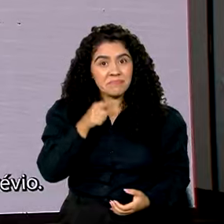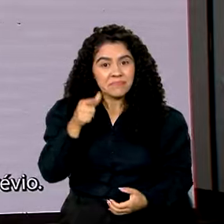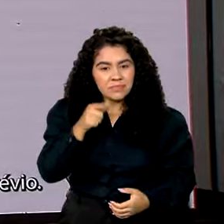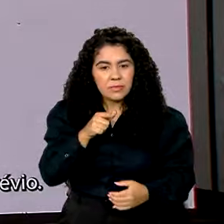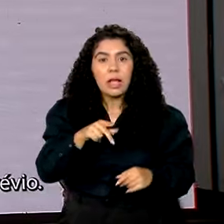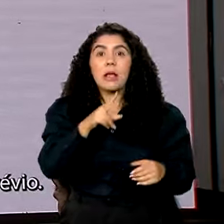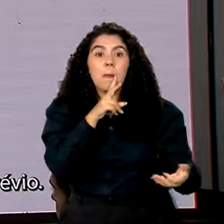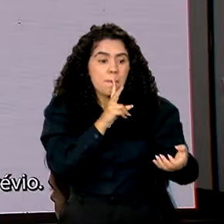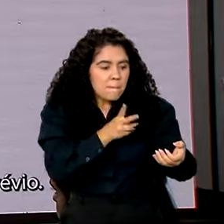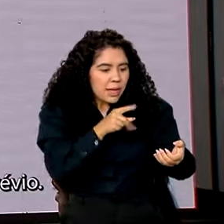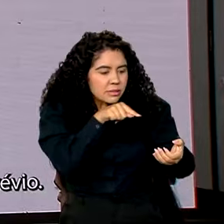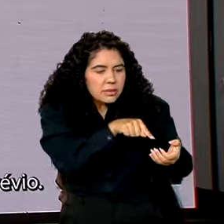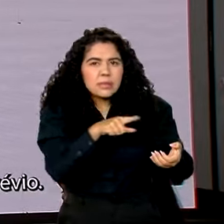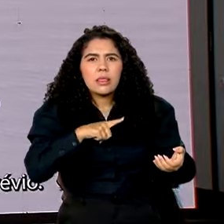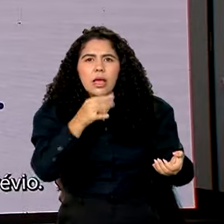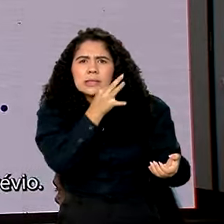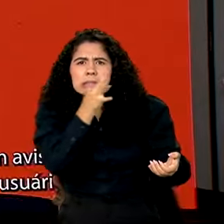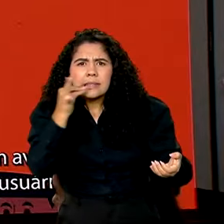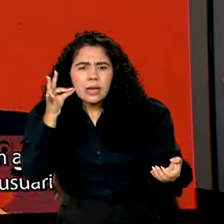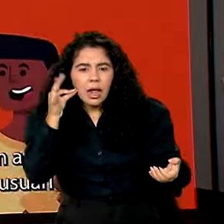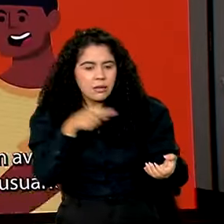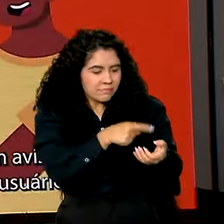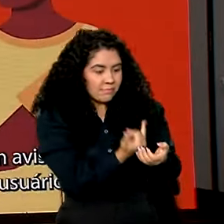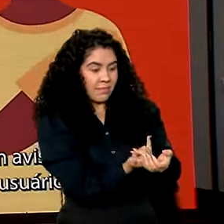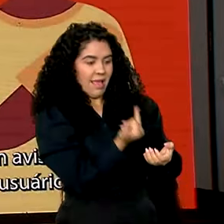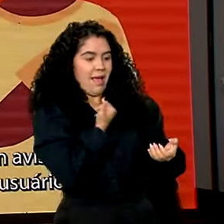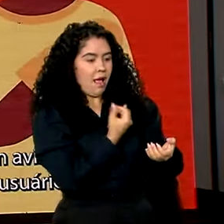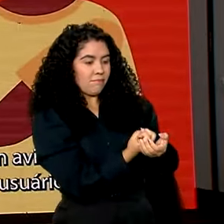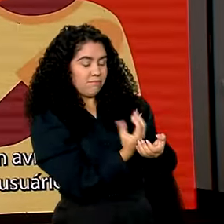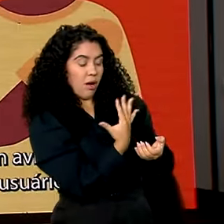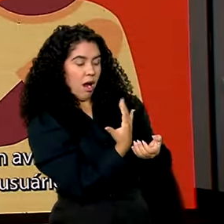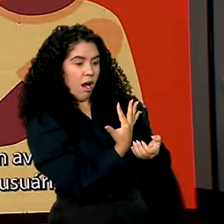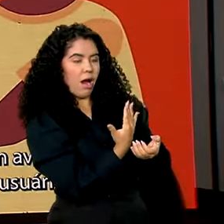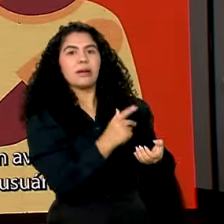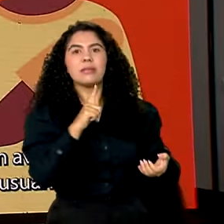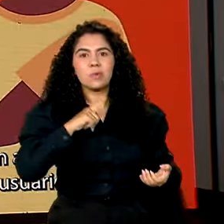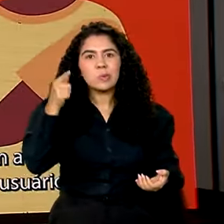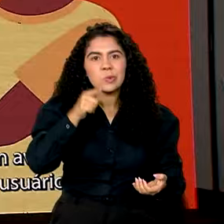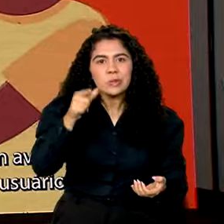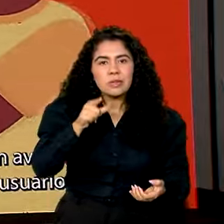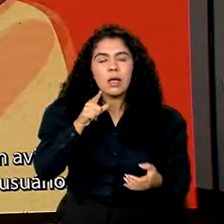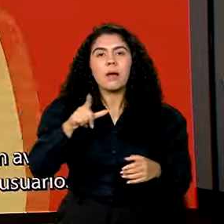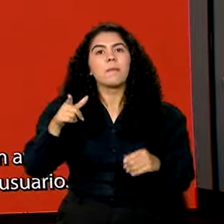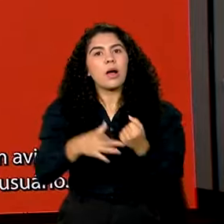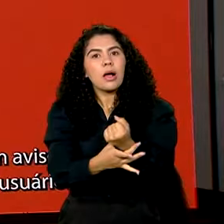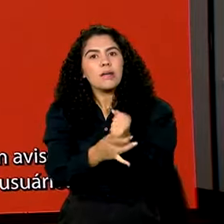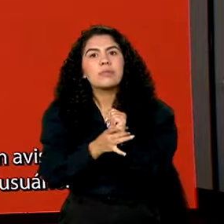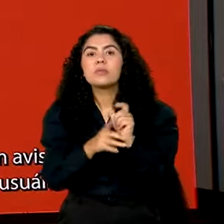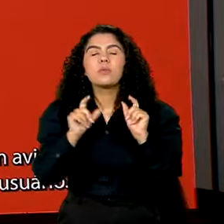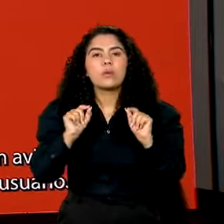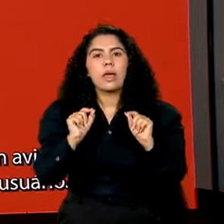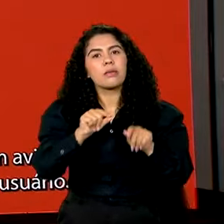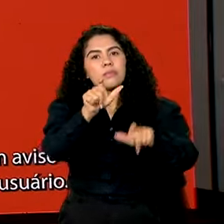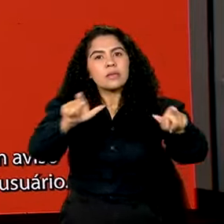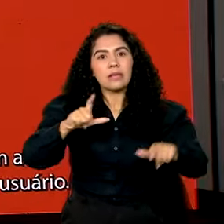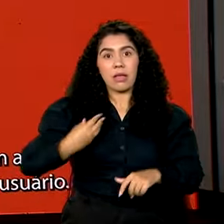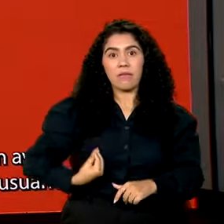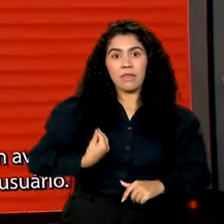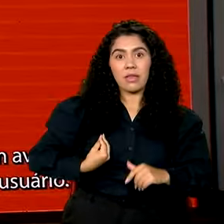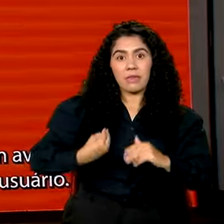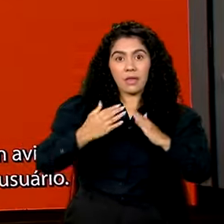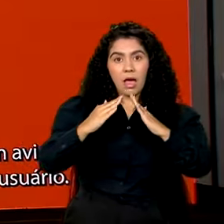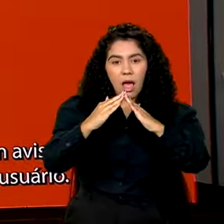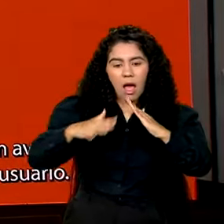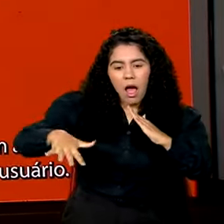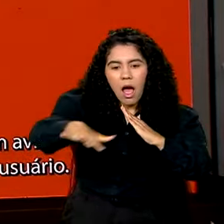modo silencioso, os alertas serão recebidos, garantindo que moradores de áreas de risco sejam informados